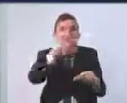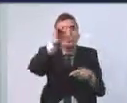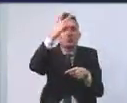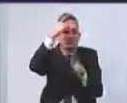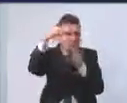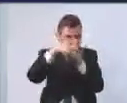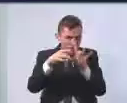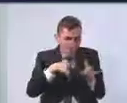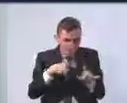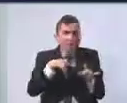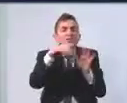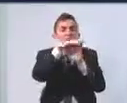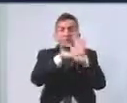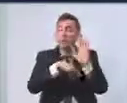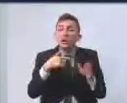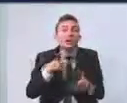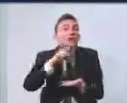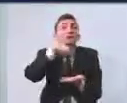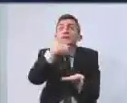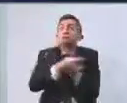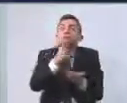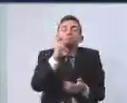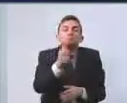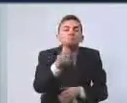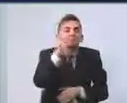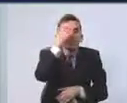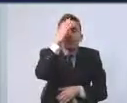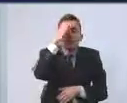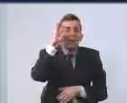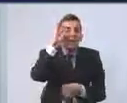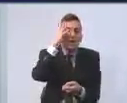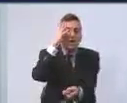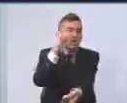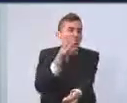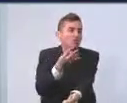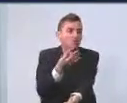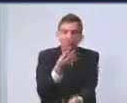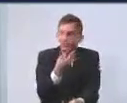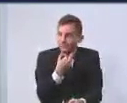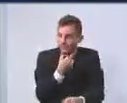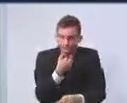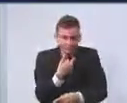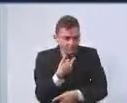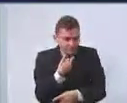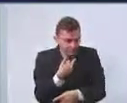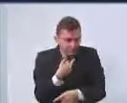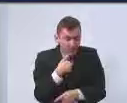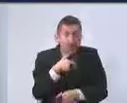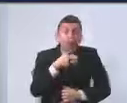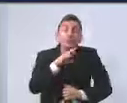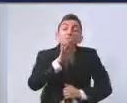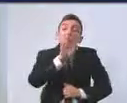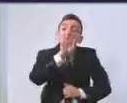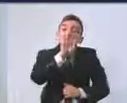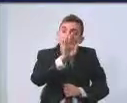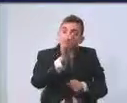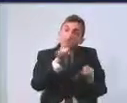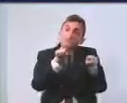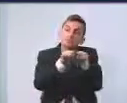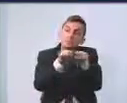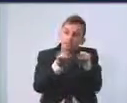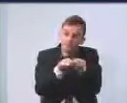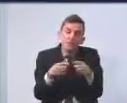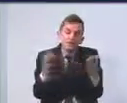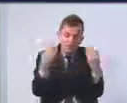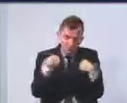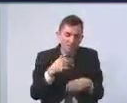resolveremos de imediato. Posso afirmar que isso não será de imediato. Mas, também, com felicidade,